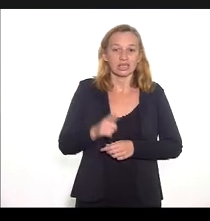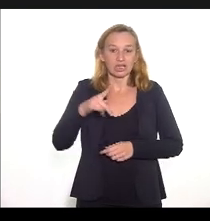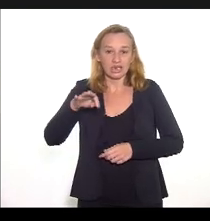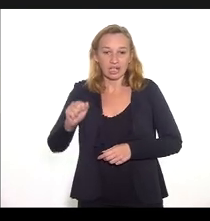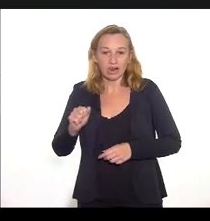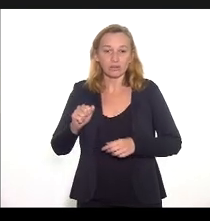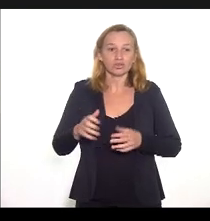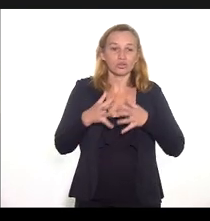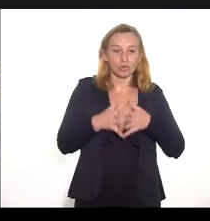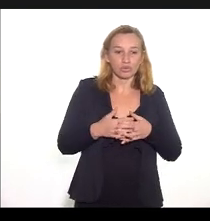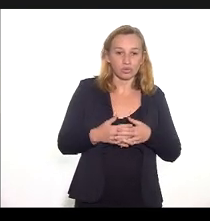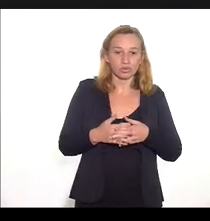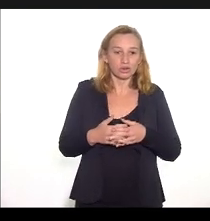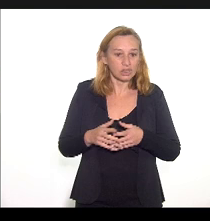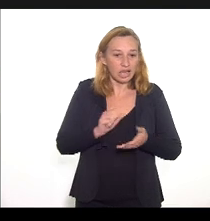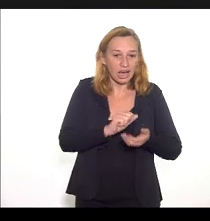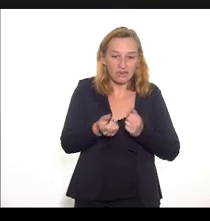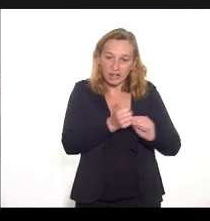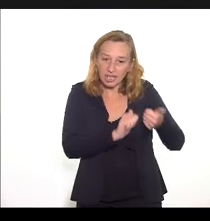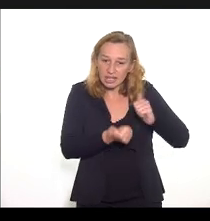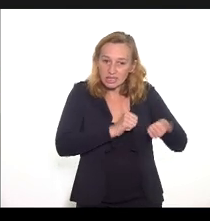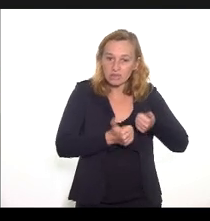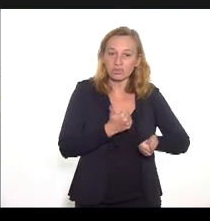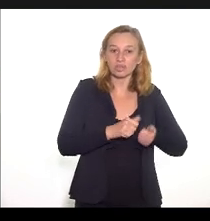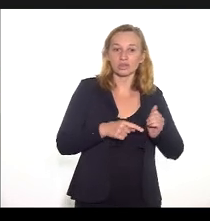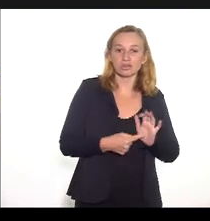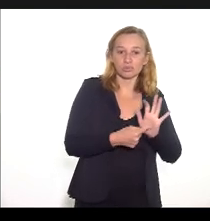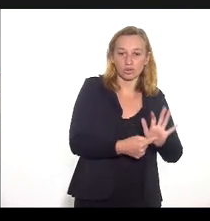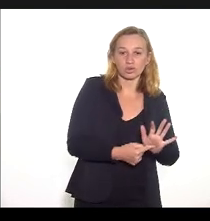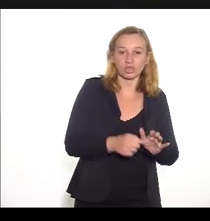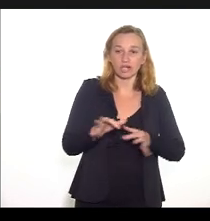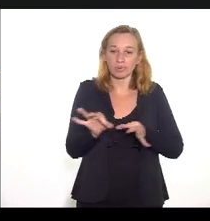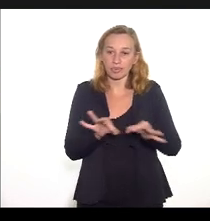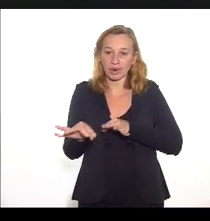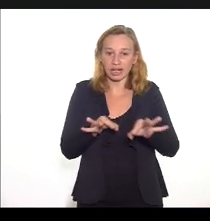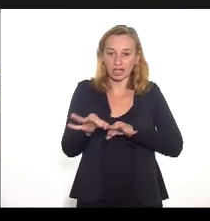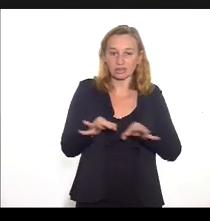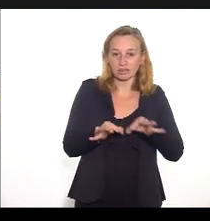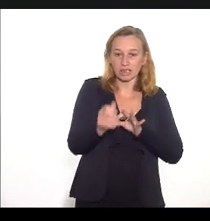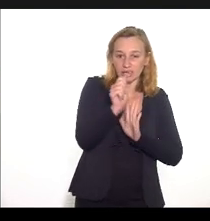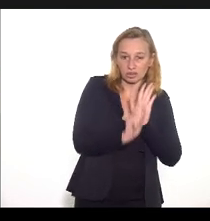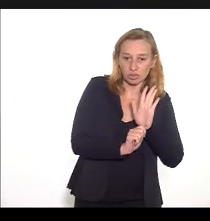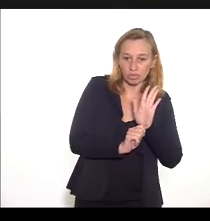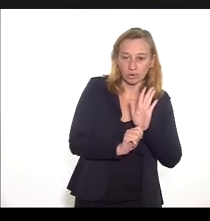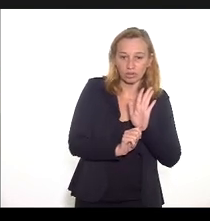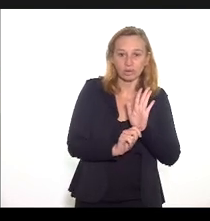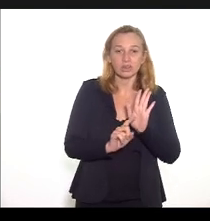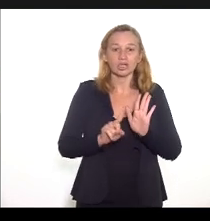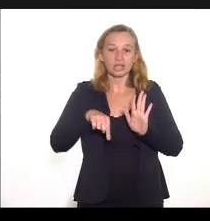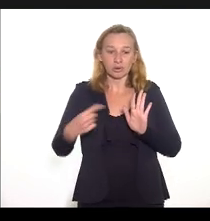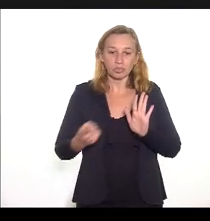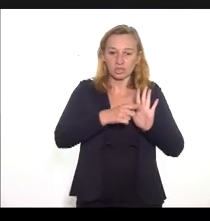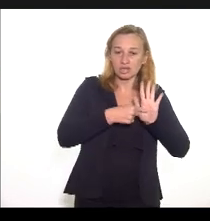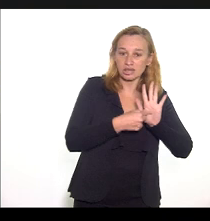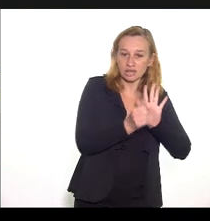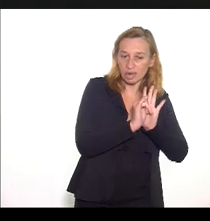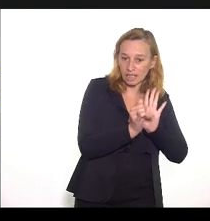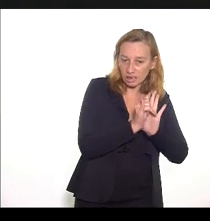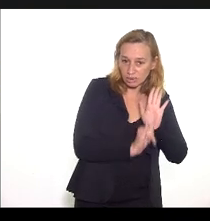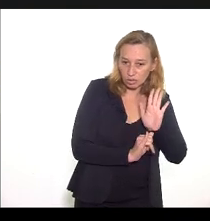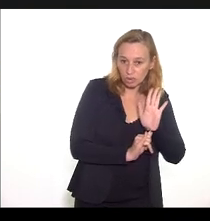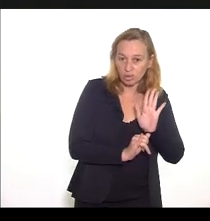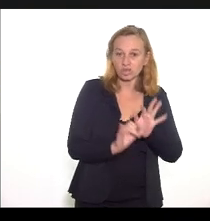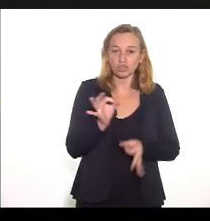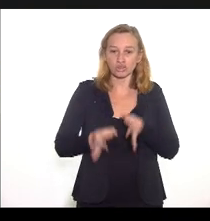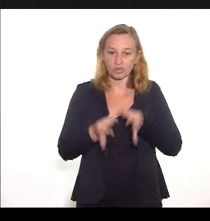grau de complexidade, onde são feitas avaliações e constatações. É elaborado um relatório preliminar e, a partir desse relatório, o auditado apresenta suas